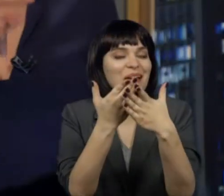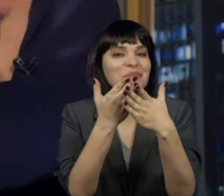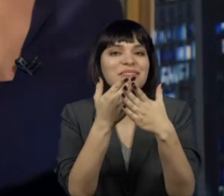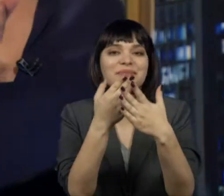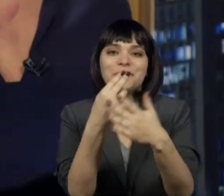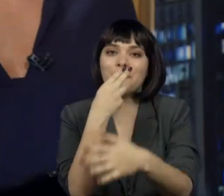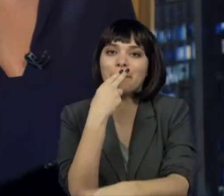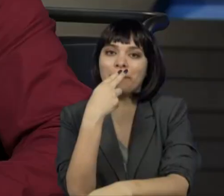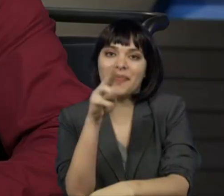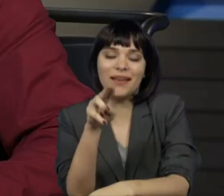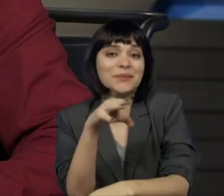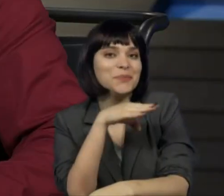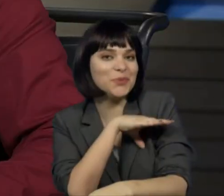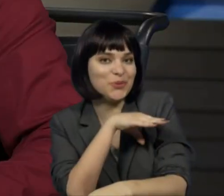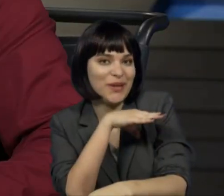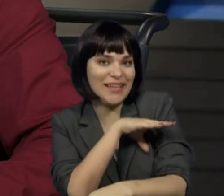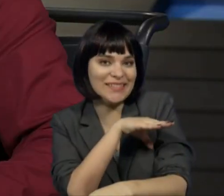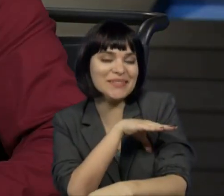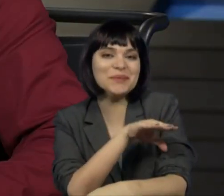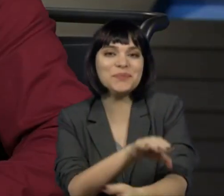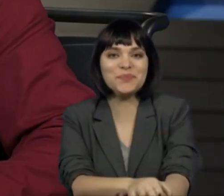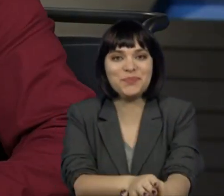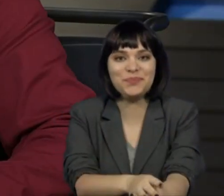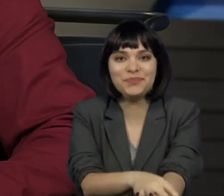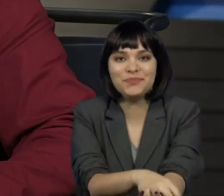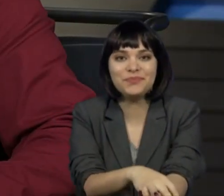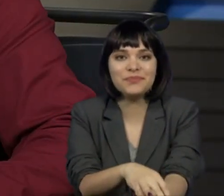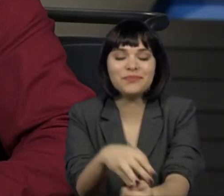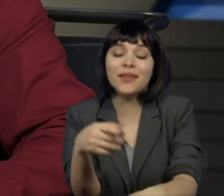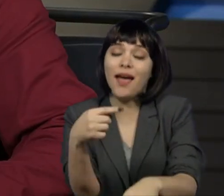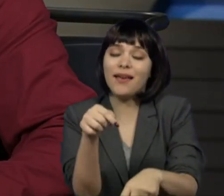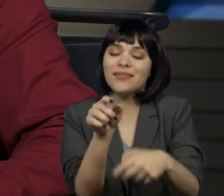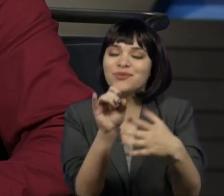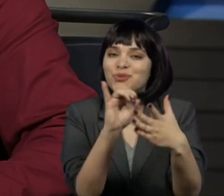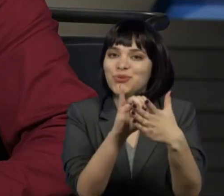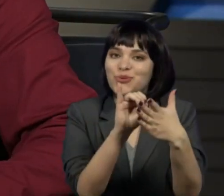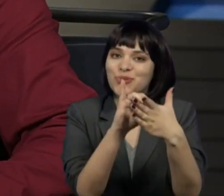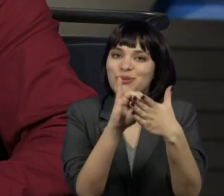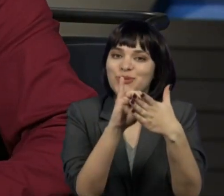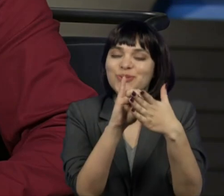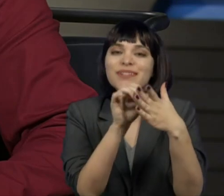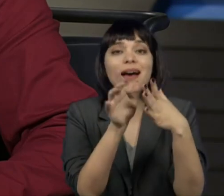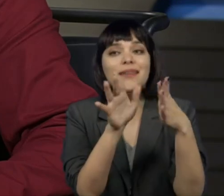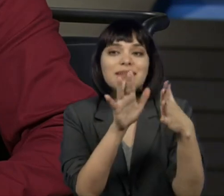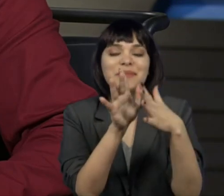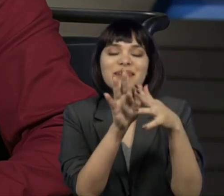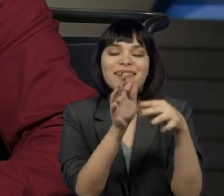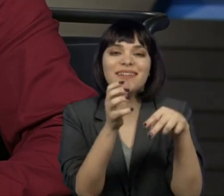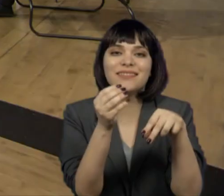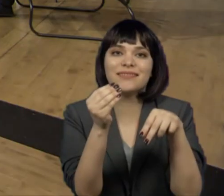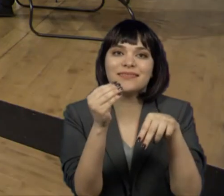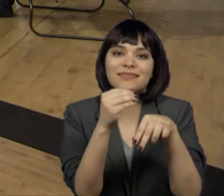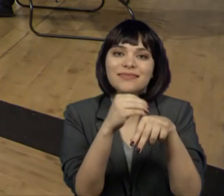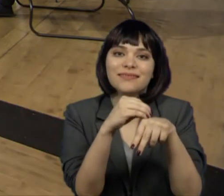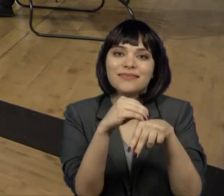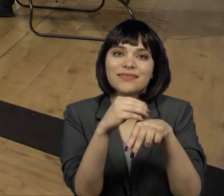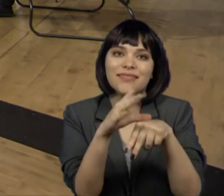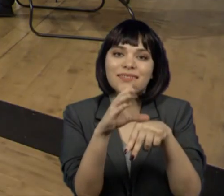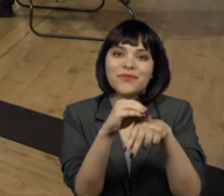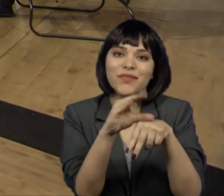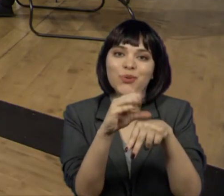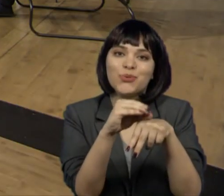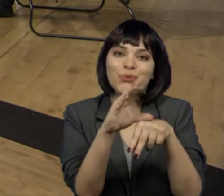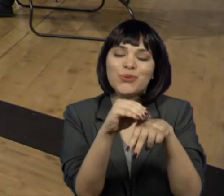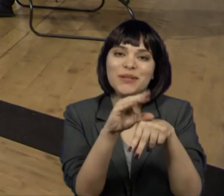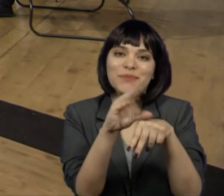interpretação de Libras para o português, do Hélio Fonseca, aqui do Núcleo de Acessibilidade da TV Cultura. Hélio,